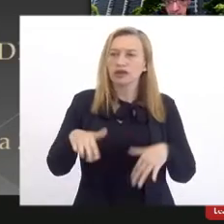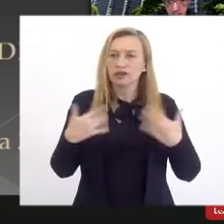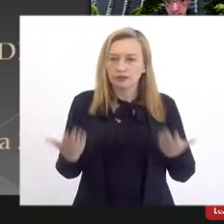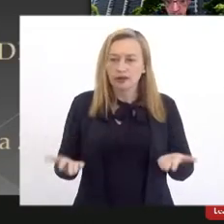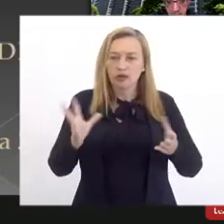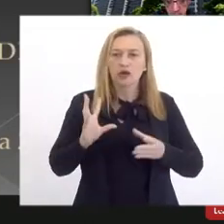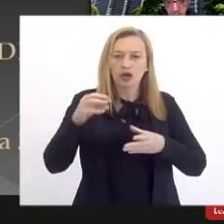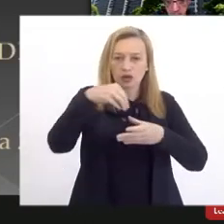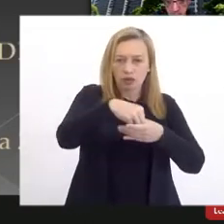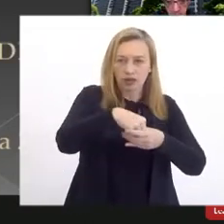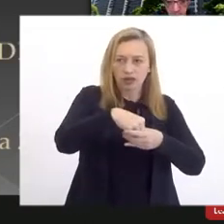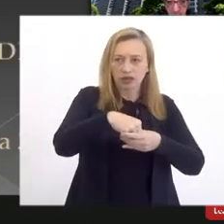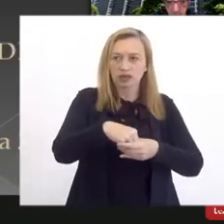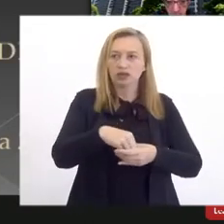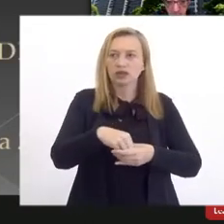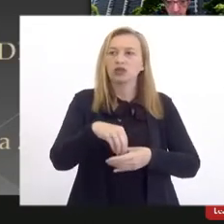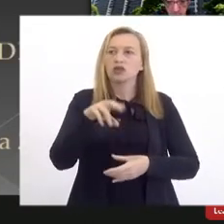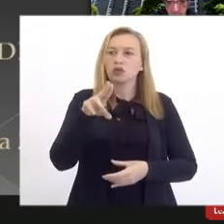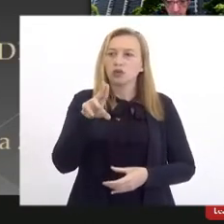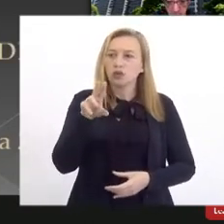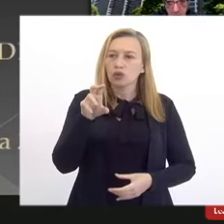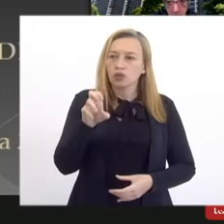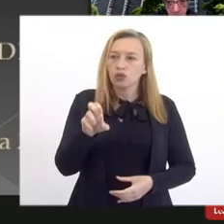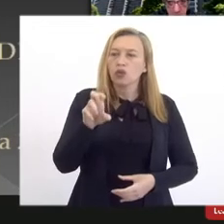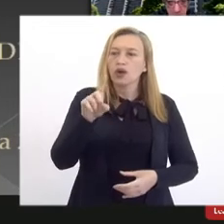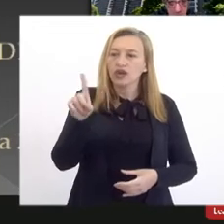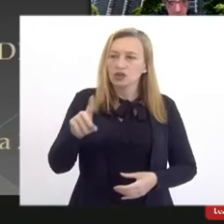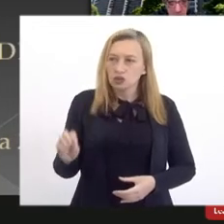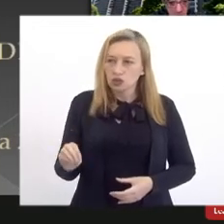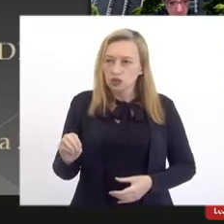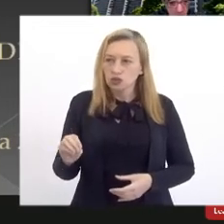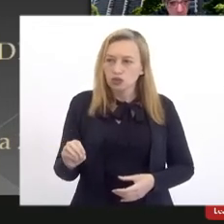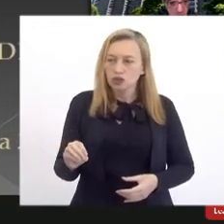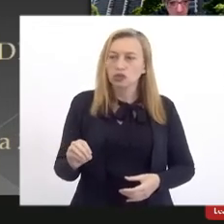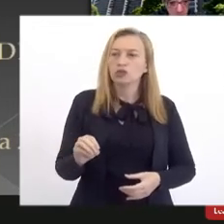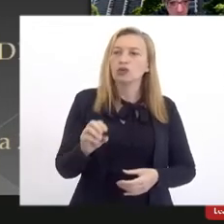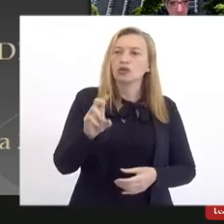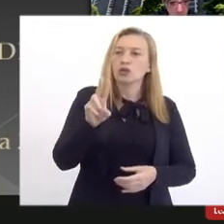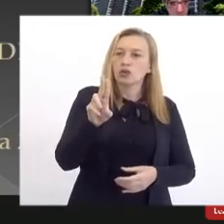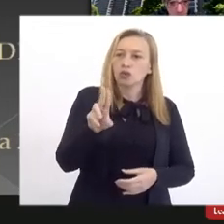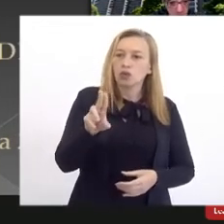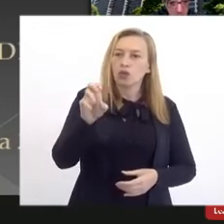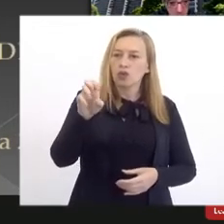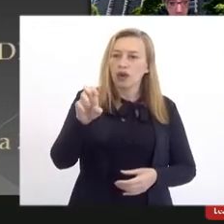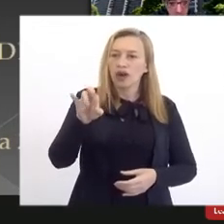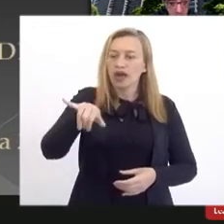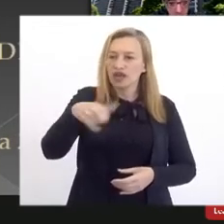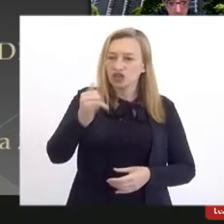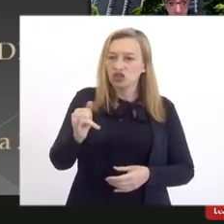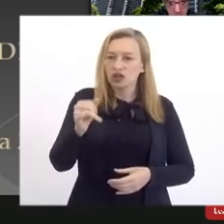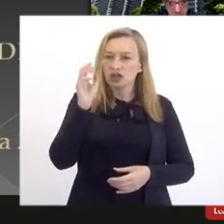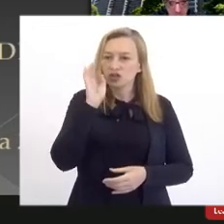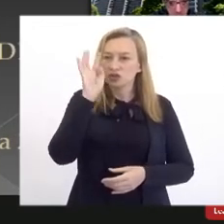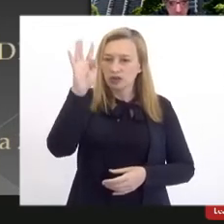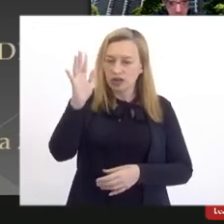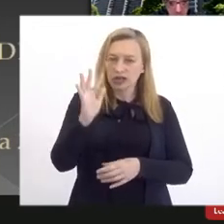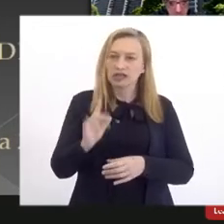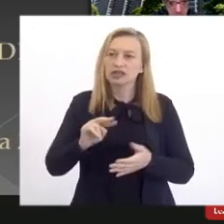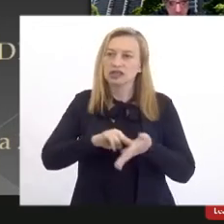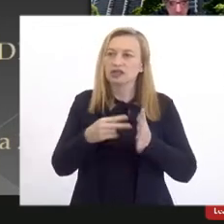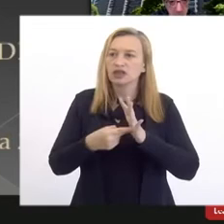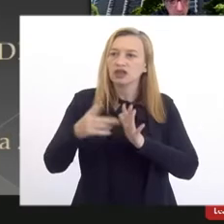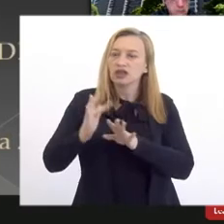incorporação da UESO pela UERJ significa esperança, significa